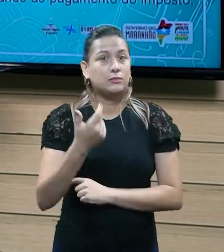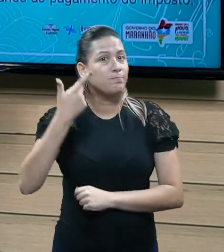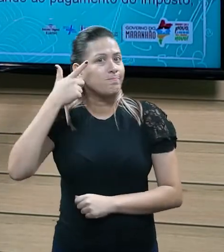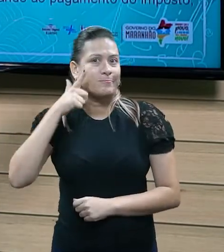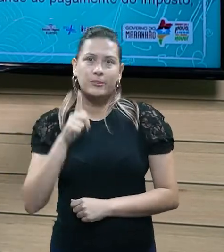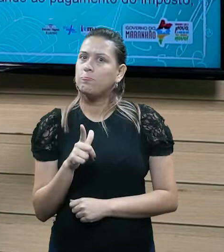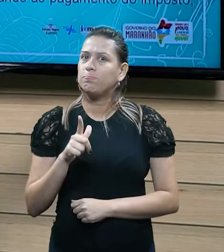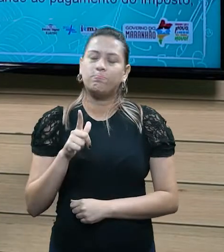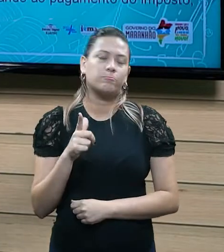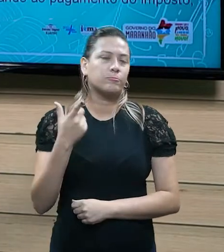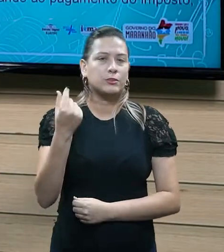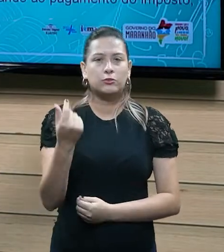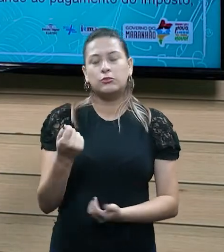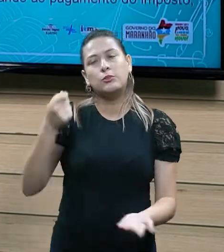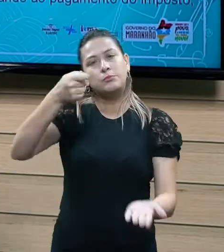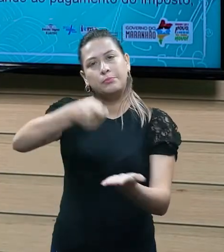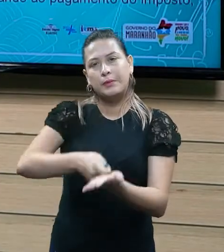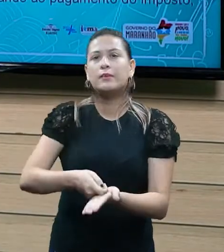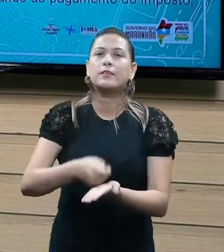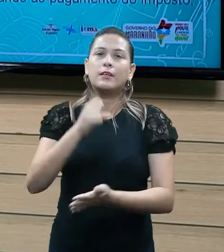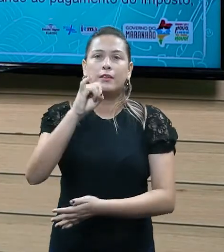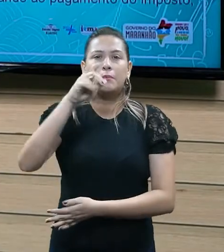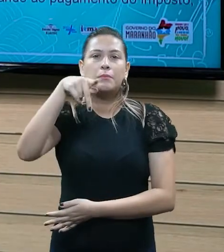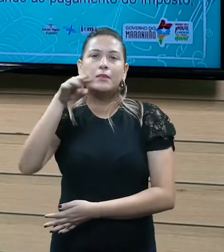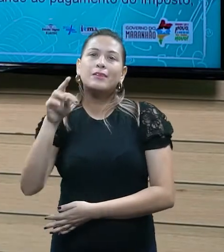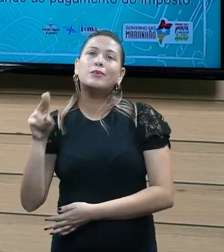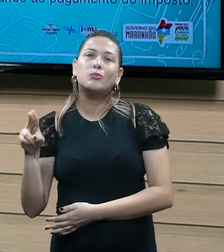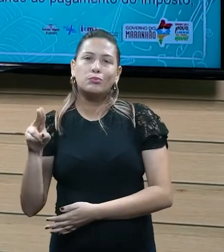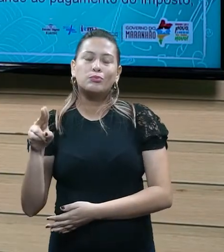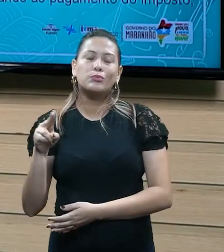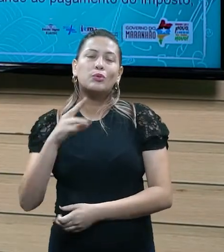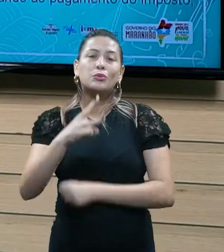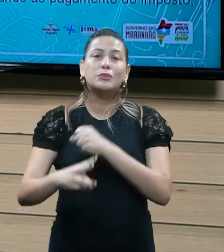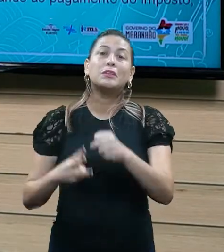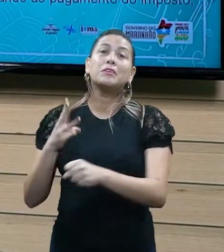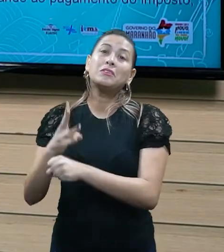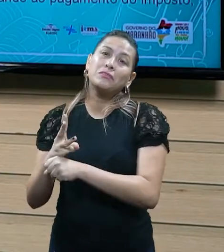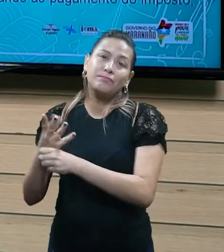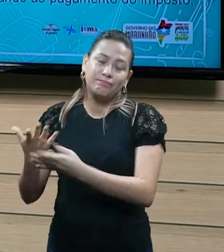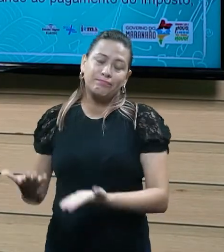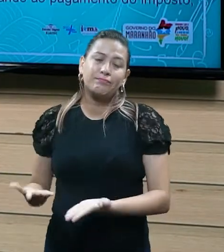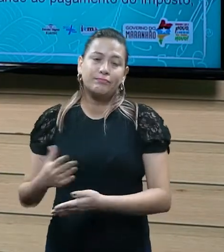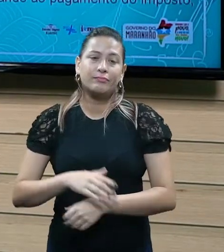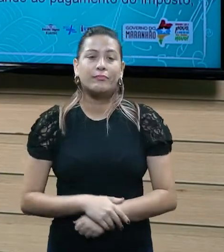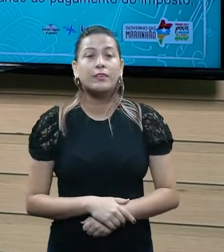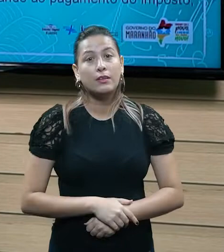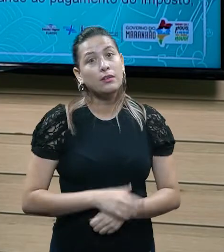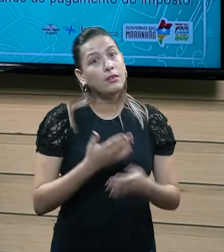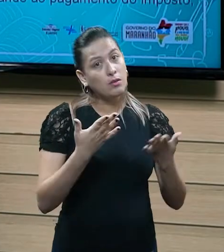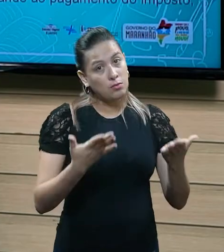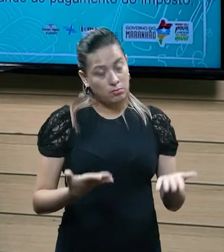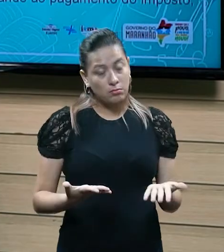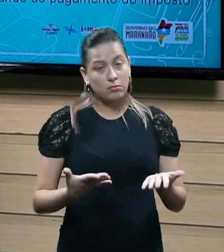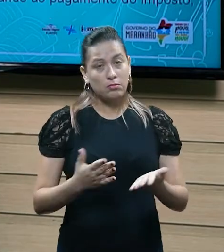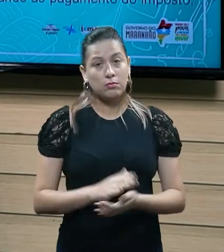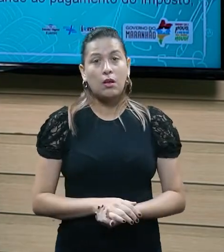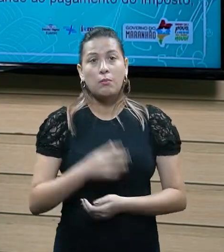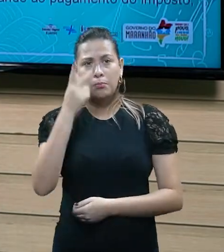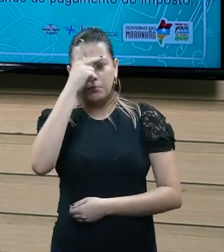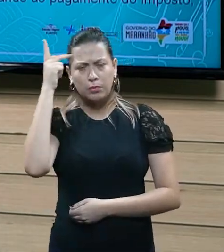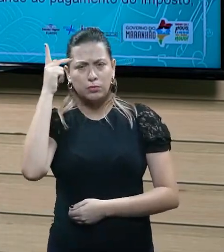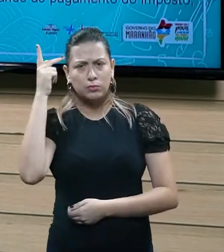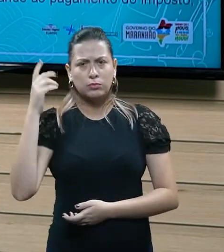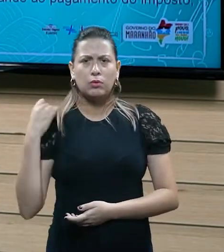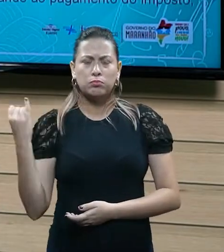os três anos de IPTU que Joãozinho estava devendo. Então, certo dia, o fisco bateu lá na porta de Joãozinho e disse, olha,